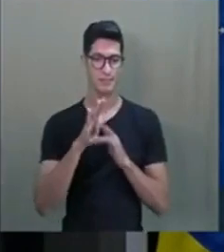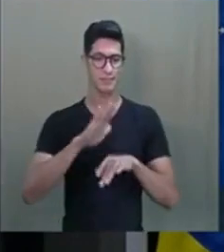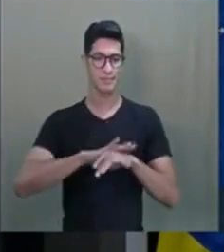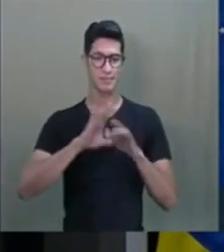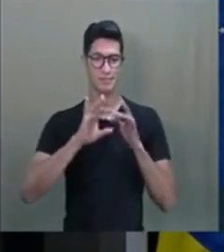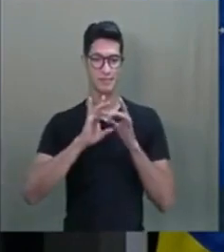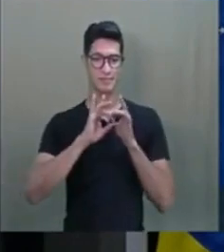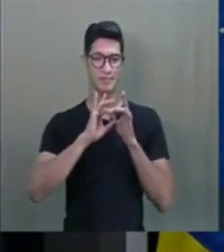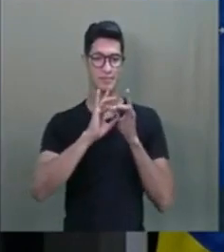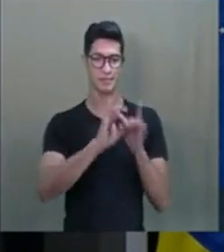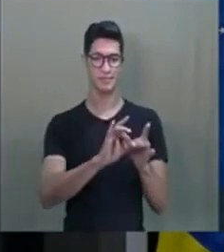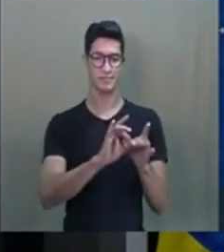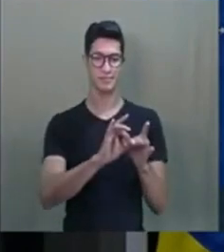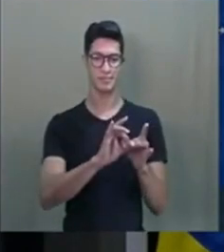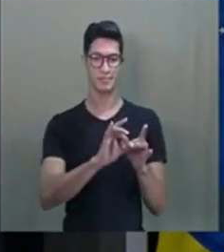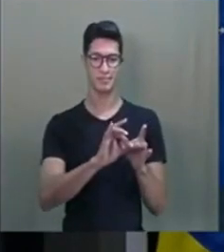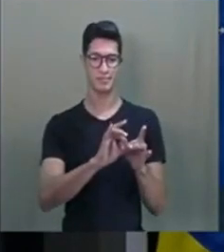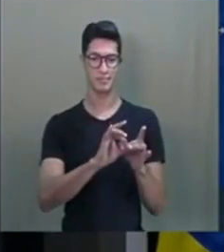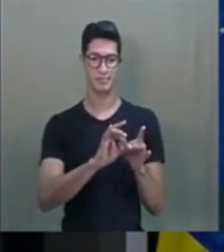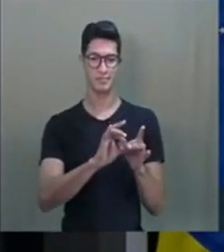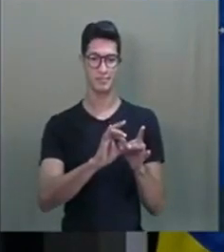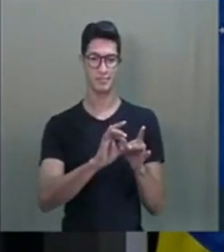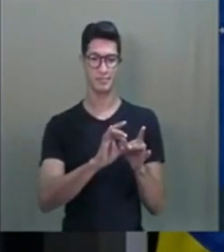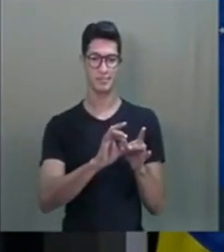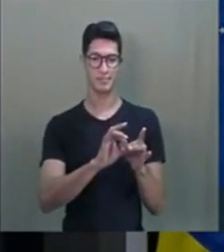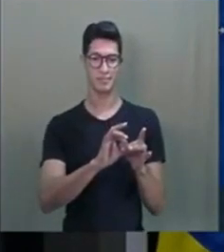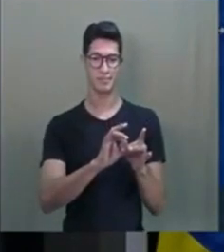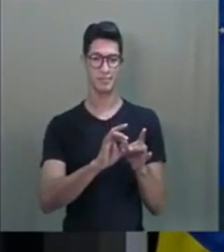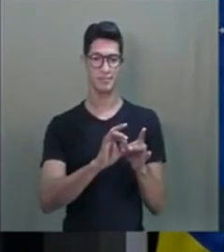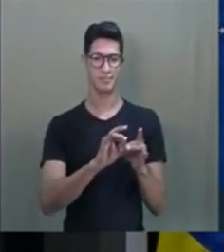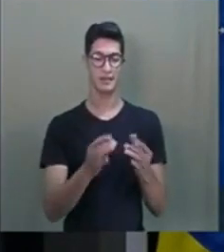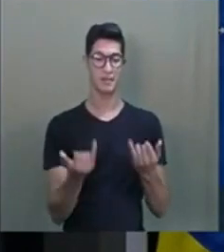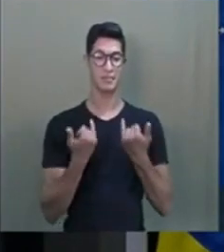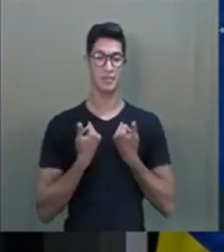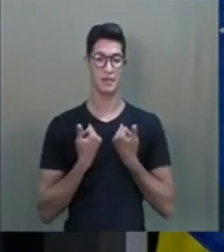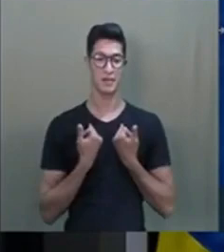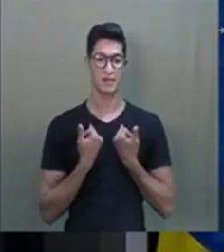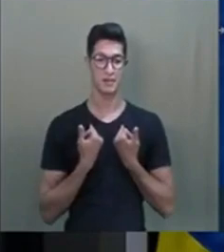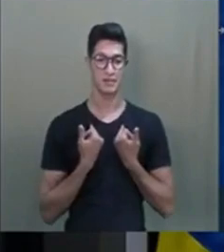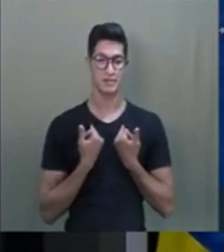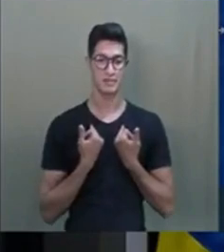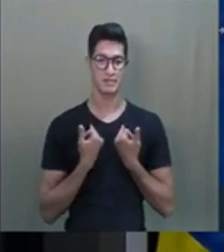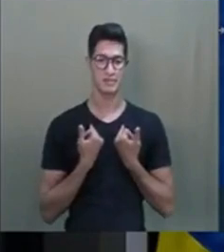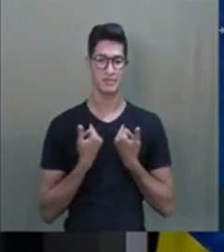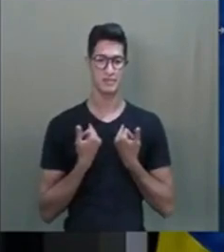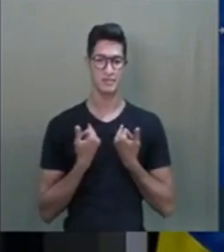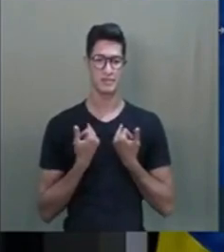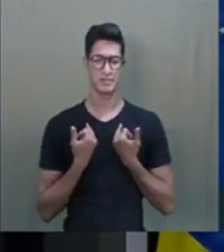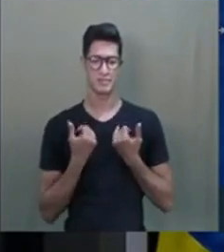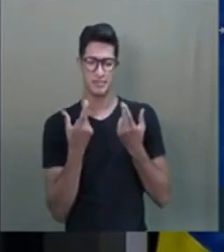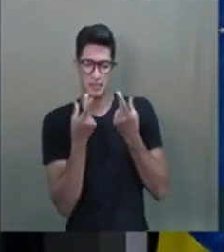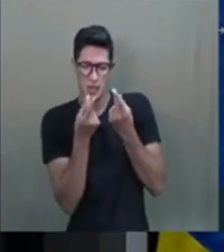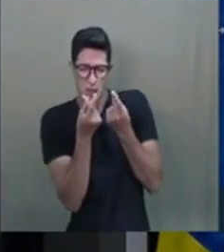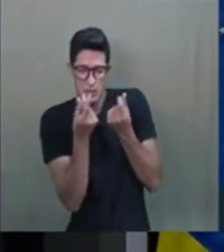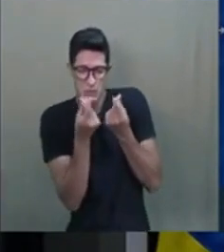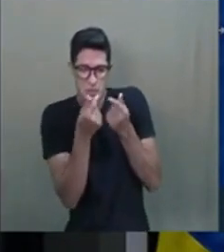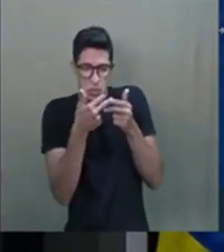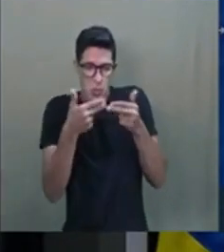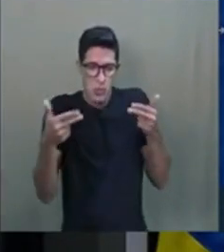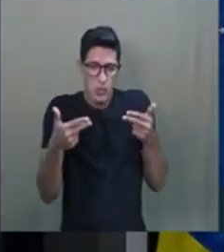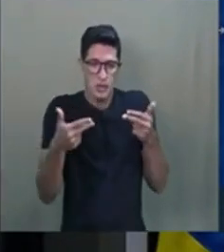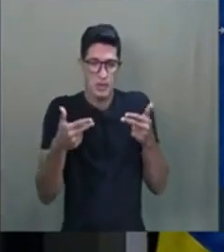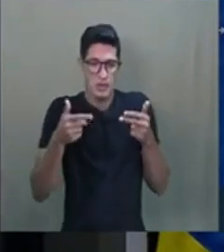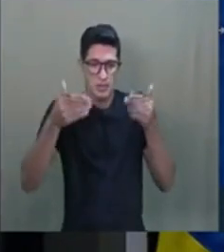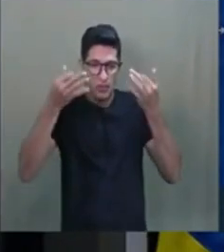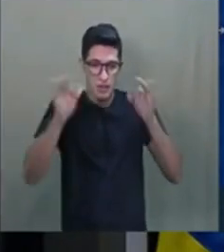inteiro, e tem uma última coisa que eu queria falar sobre isso, que ele falou uma vez, ele falou, ah, vou contar uma coisa, uma coisa que não